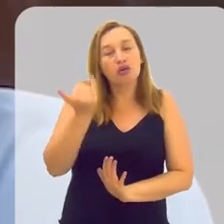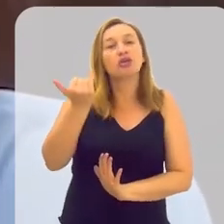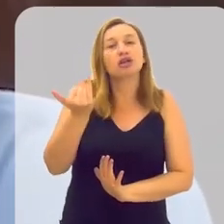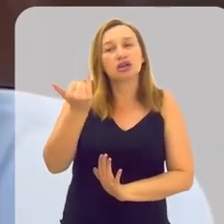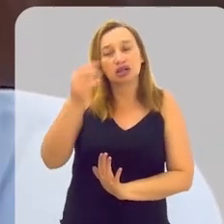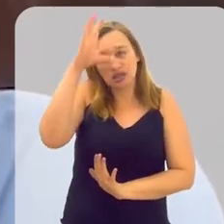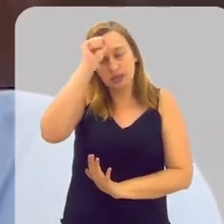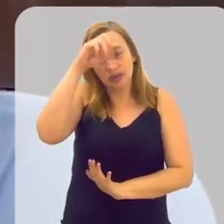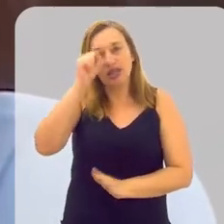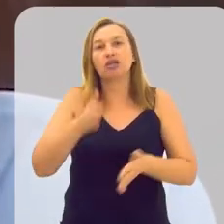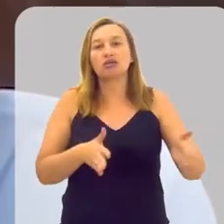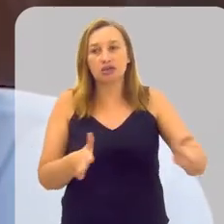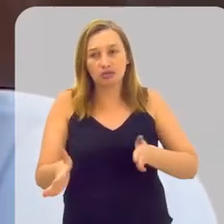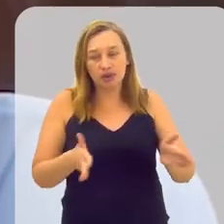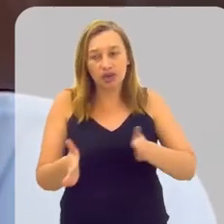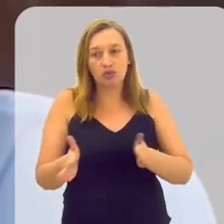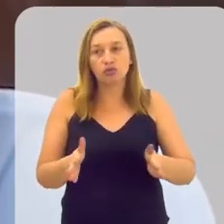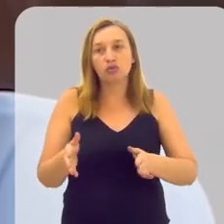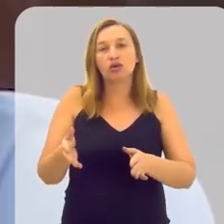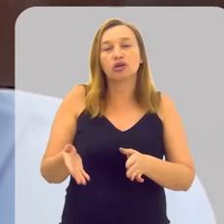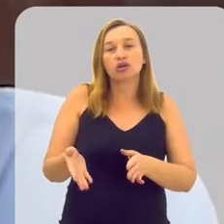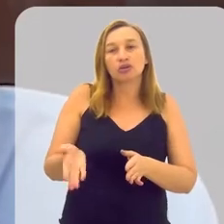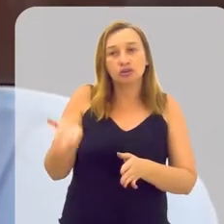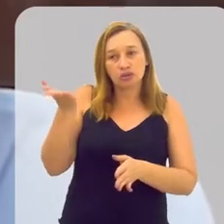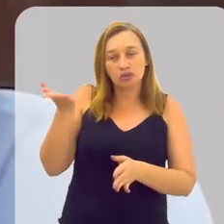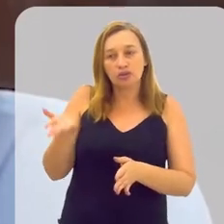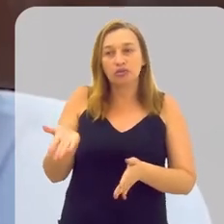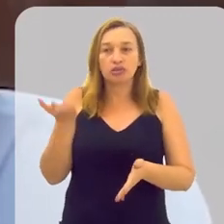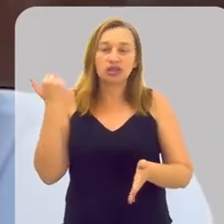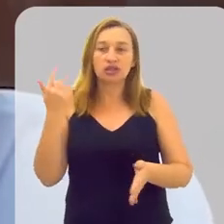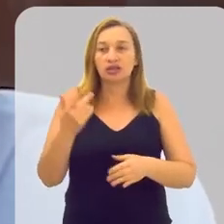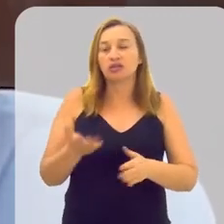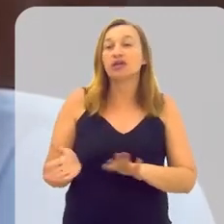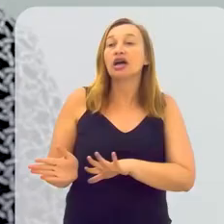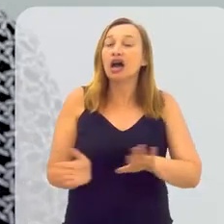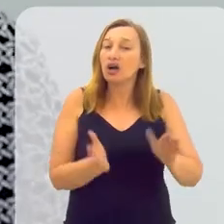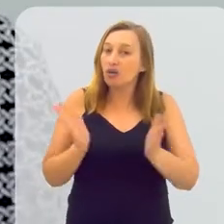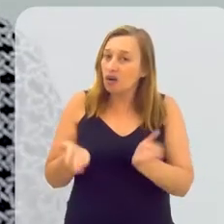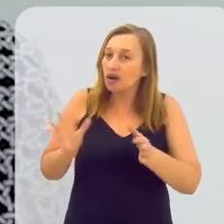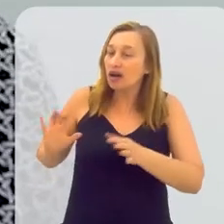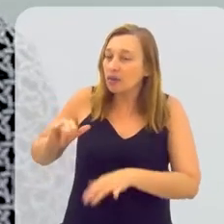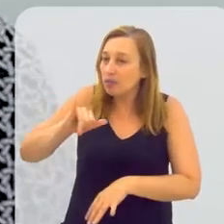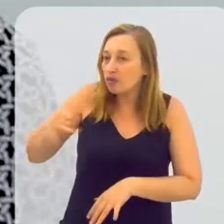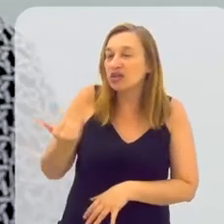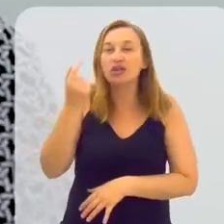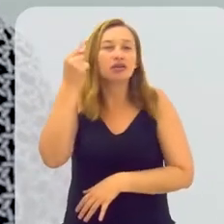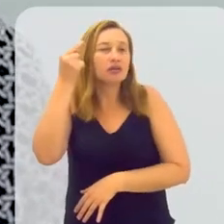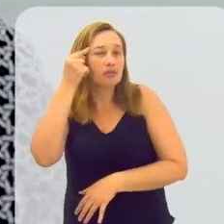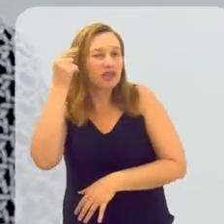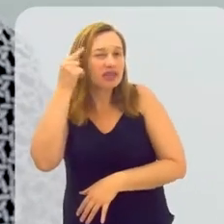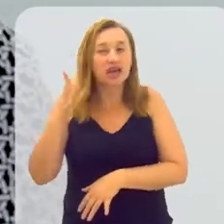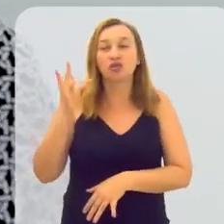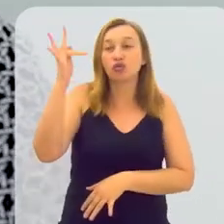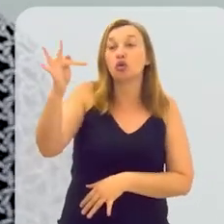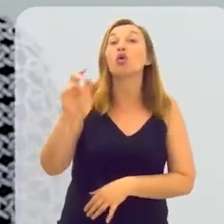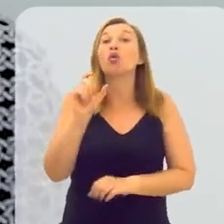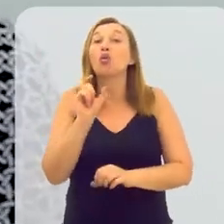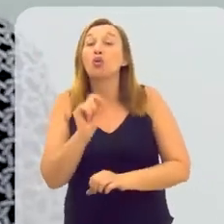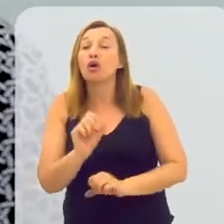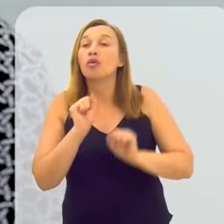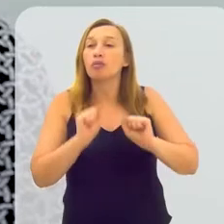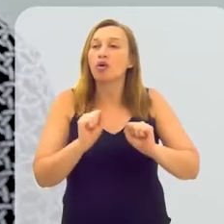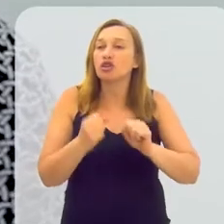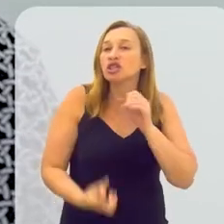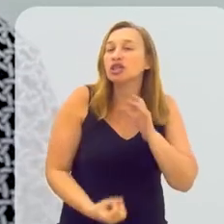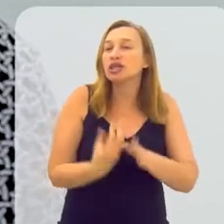lição importante a ser tirada desse período recente que a gente passou. E aí, aproveitando esse gancho de pensar o futuro, e o